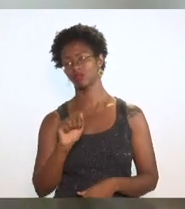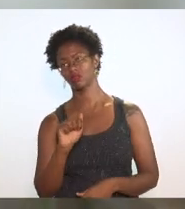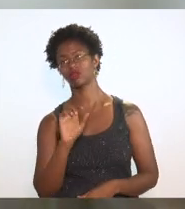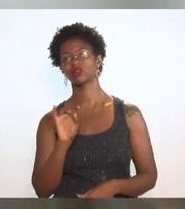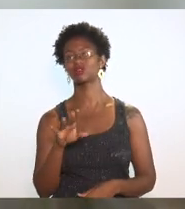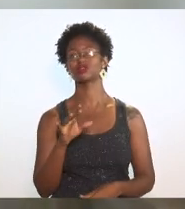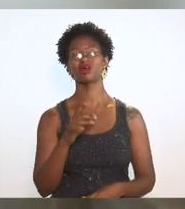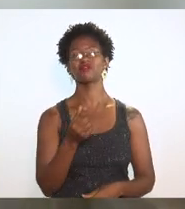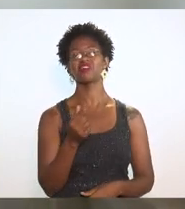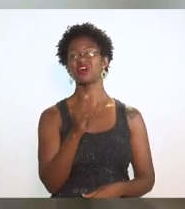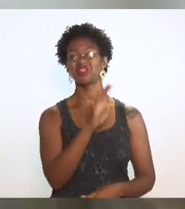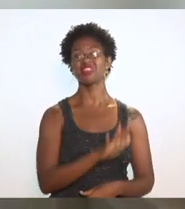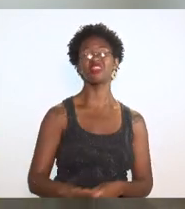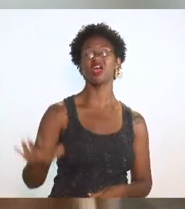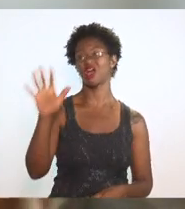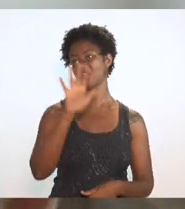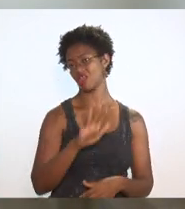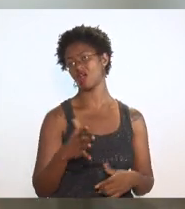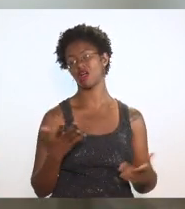valor global